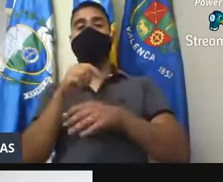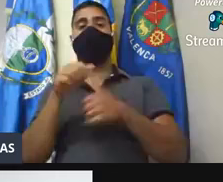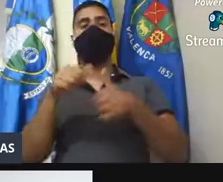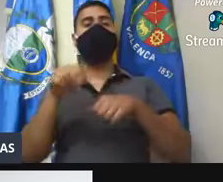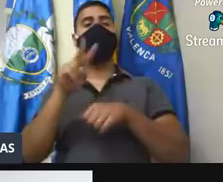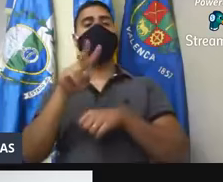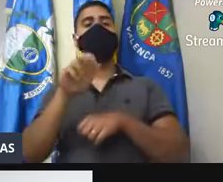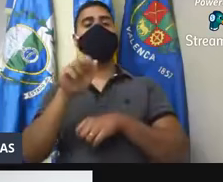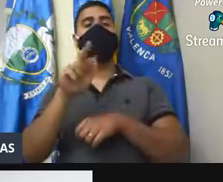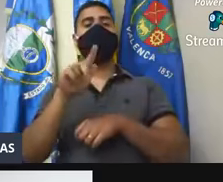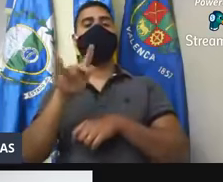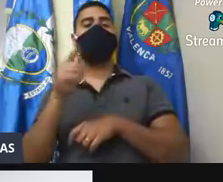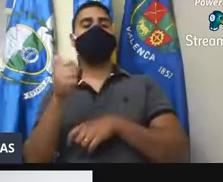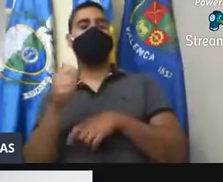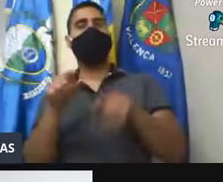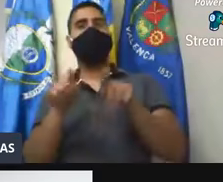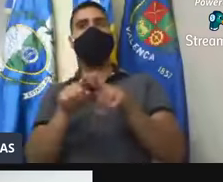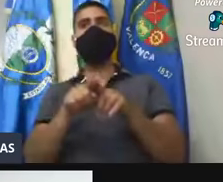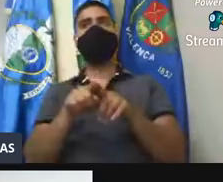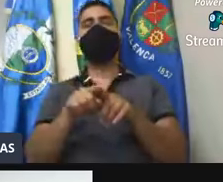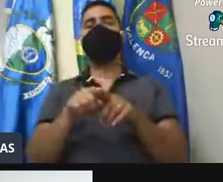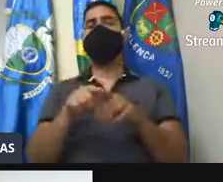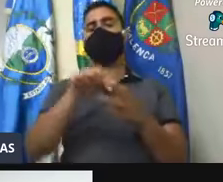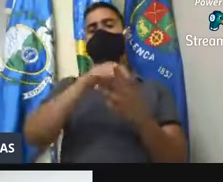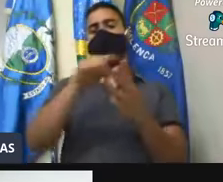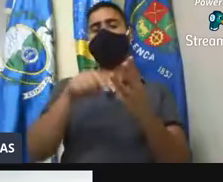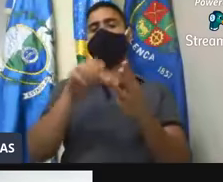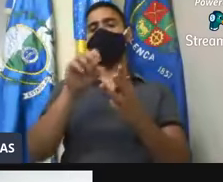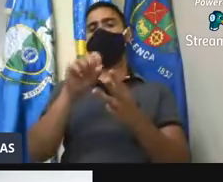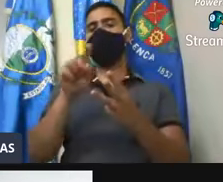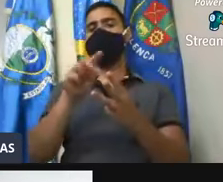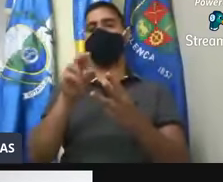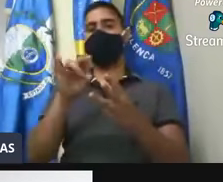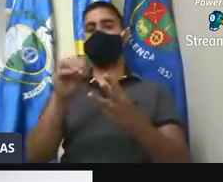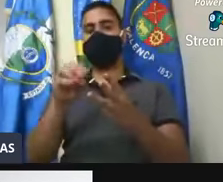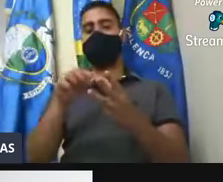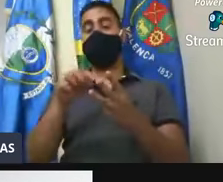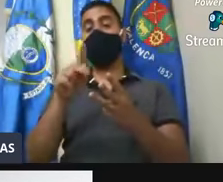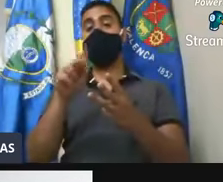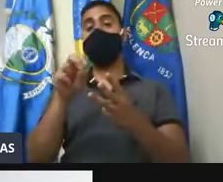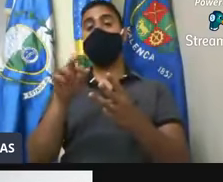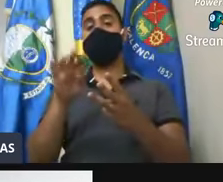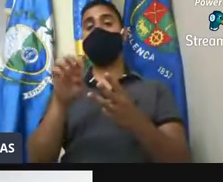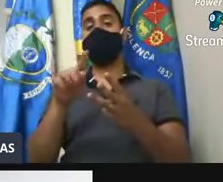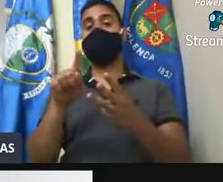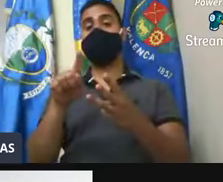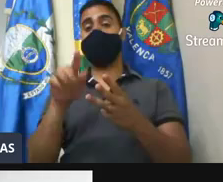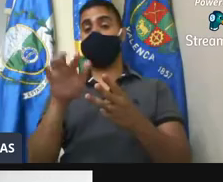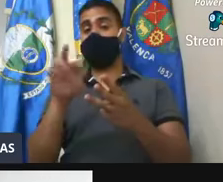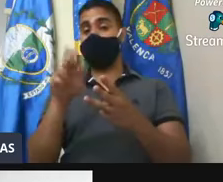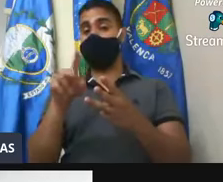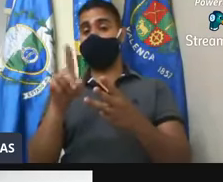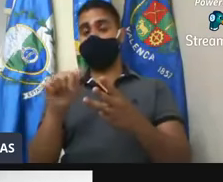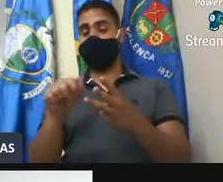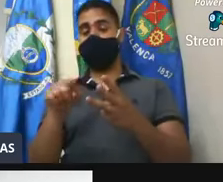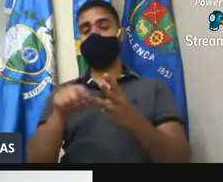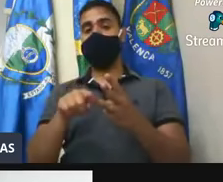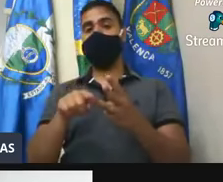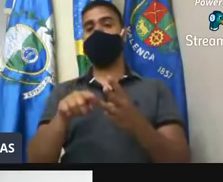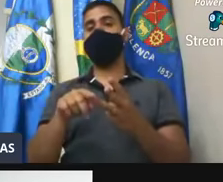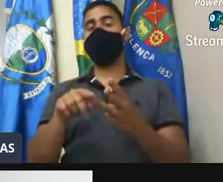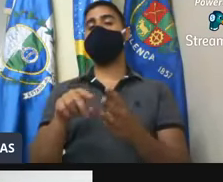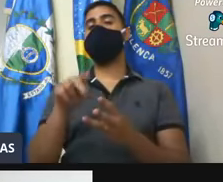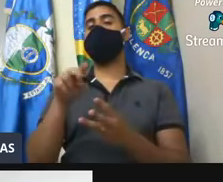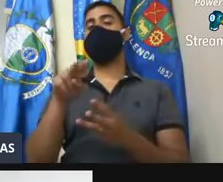e a situação ali de Osório, Ponte Fundo e João Bonito, sendo que o, a, a estação tratamento de esgoto da Varginha, hoje ela,